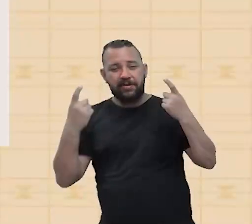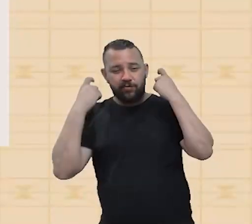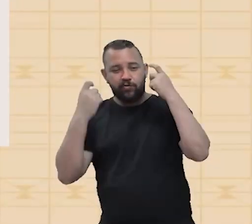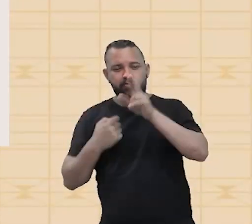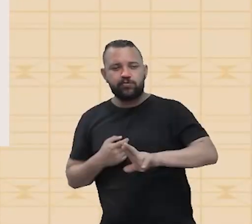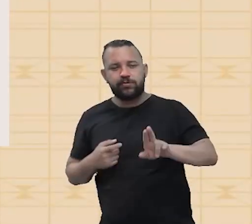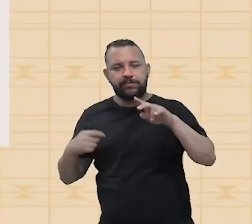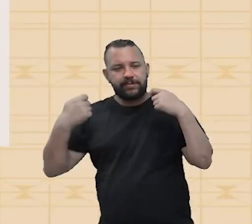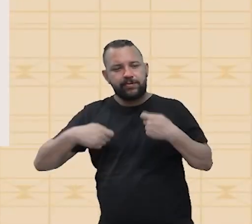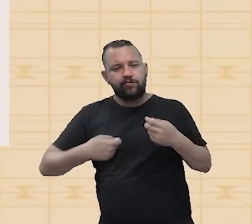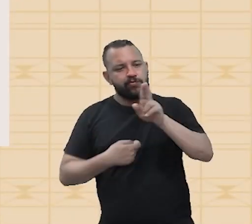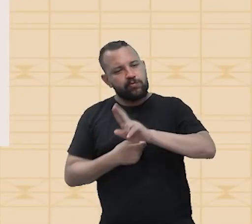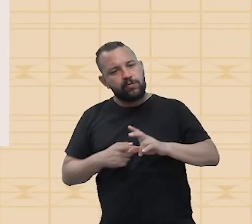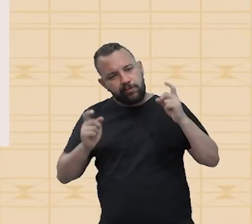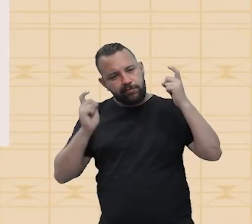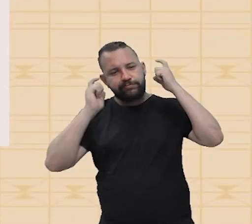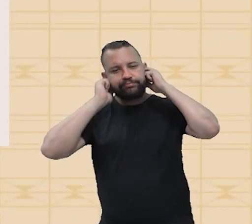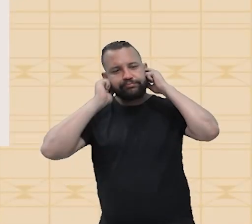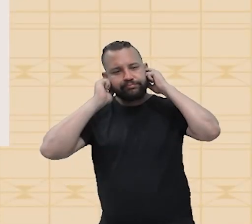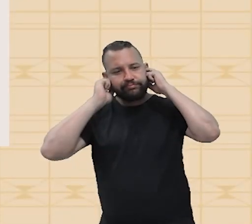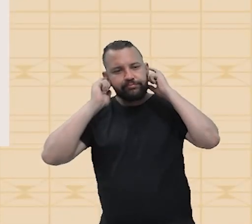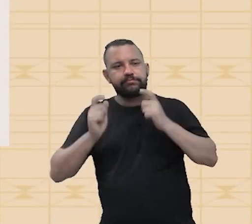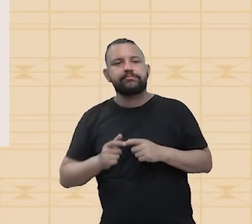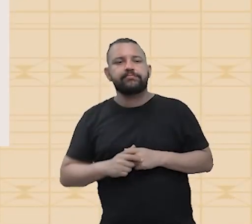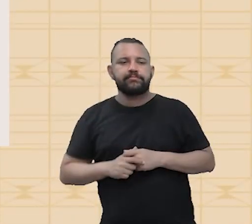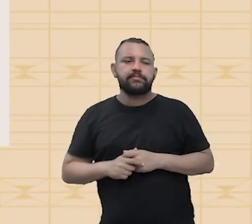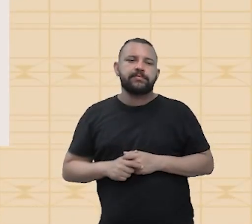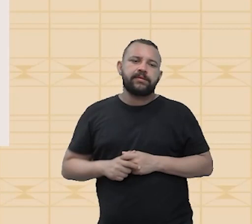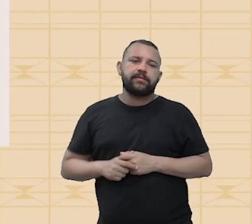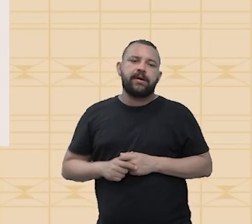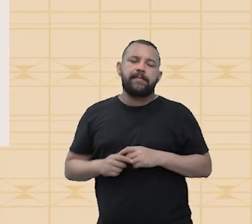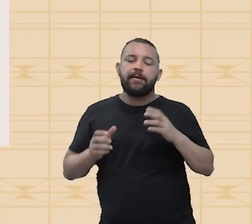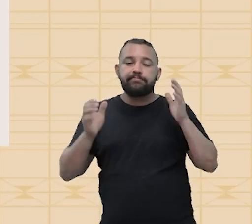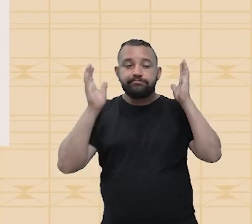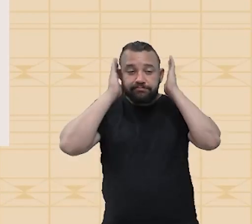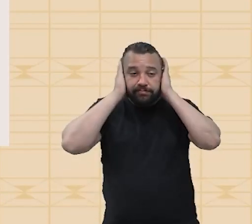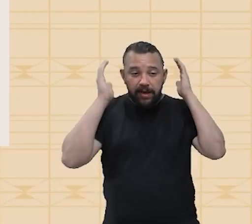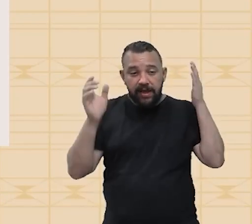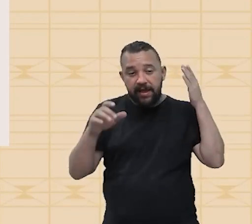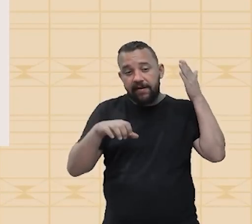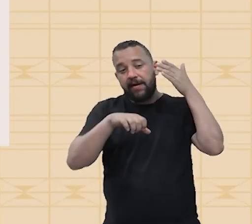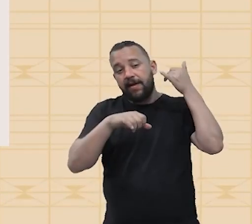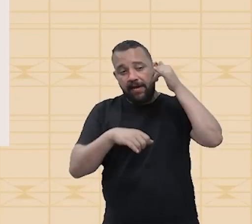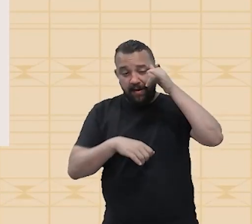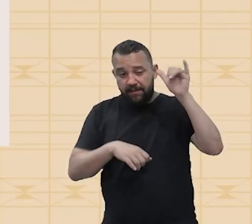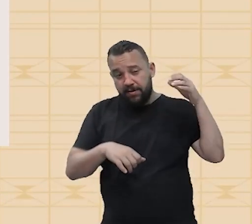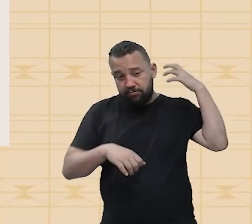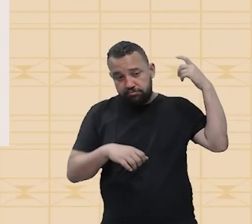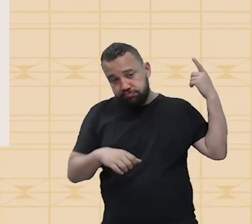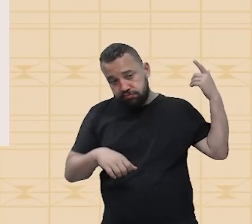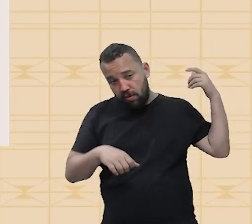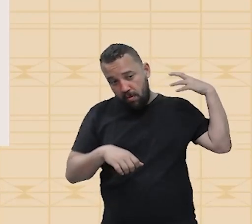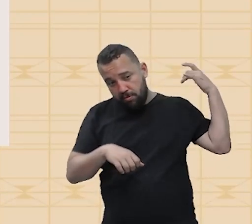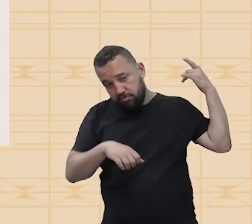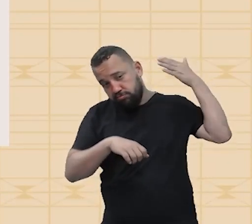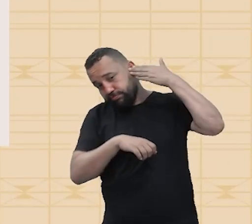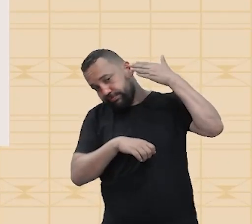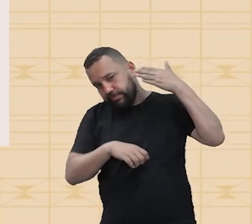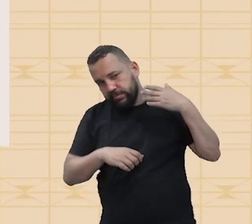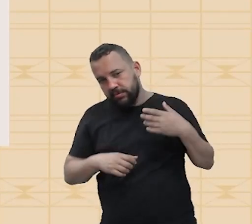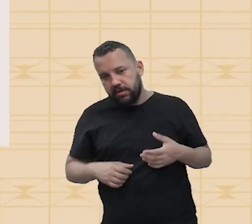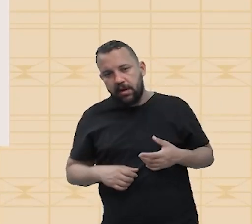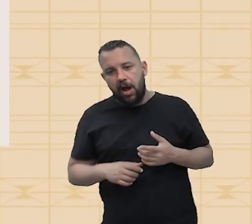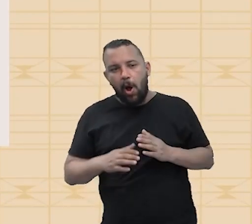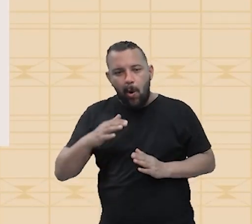precisam usar um mecanismo, né? De um tapão, tapar ouvidos, tá? Por segurança de trabalho. E aí, a nossa